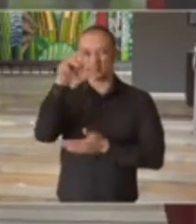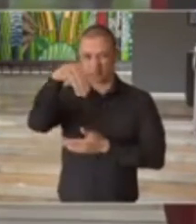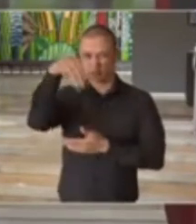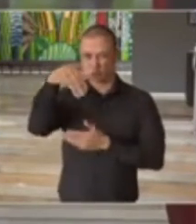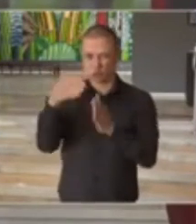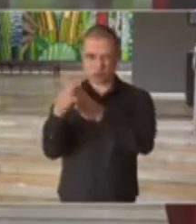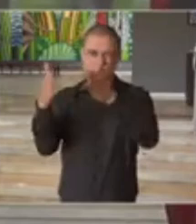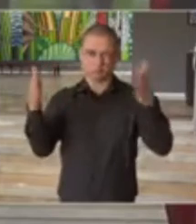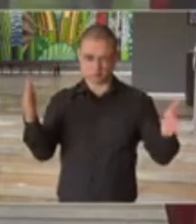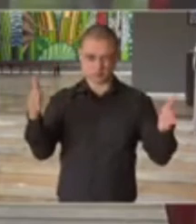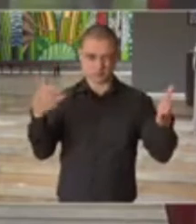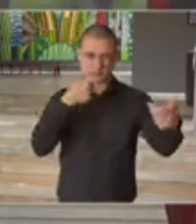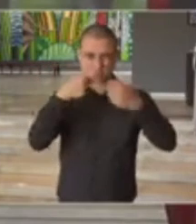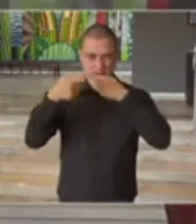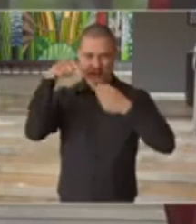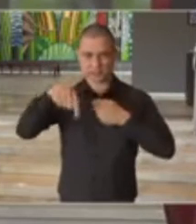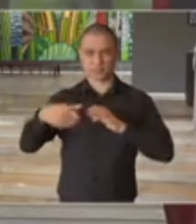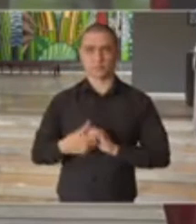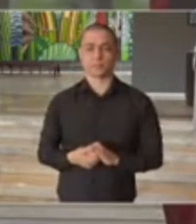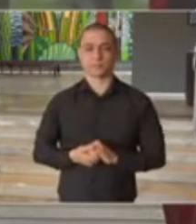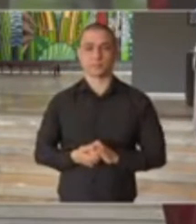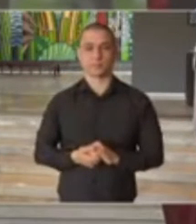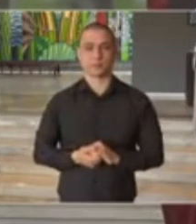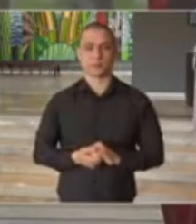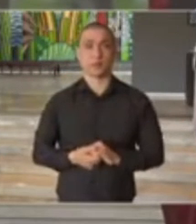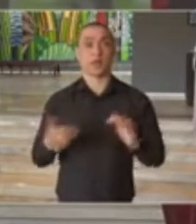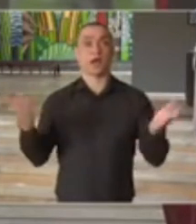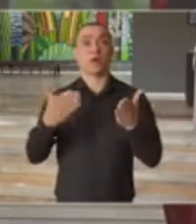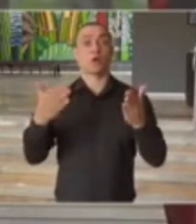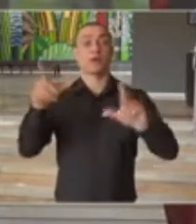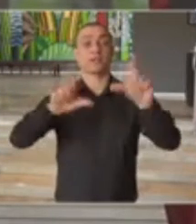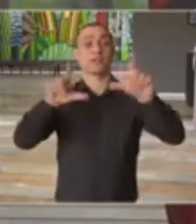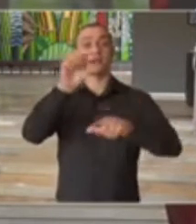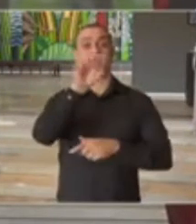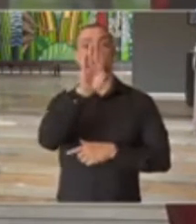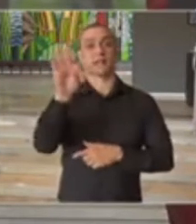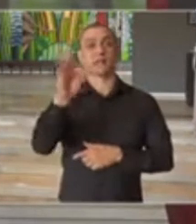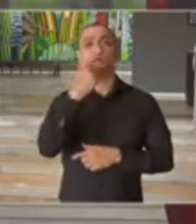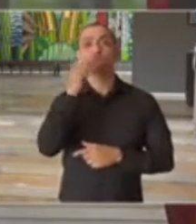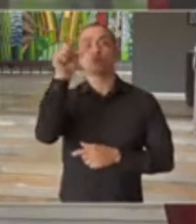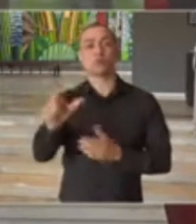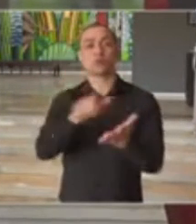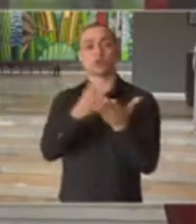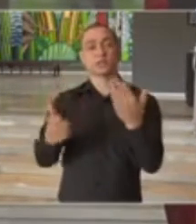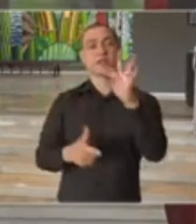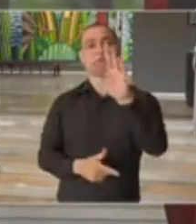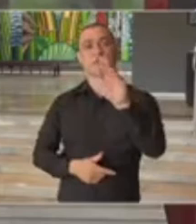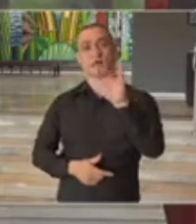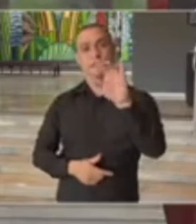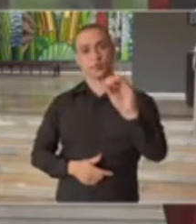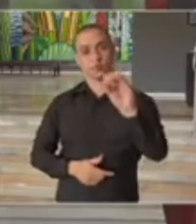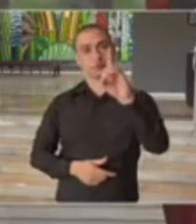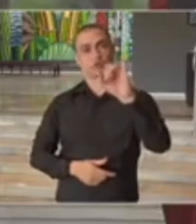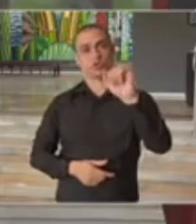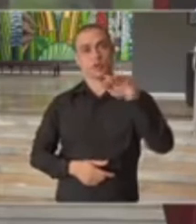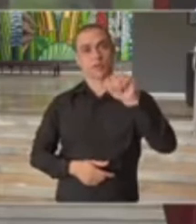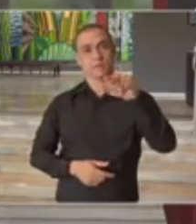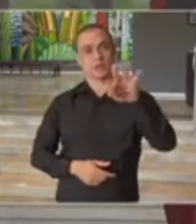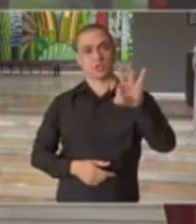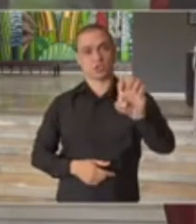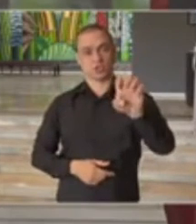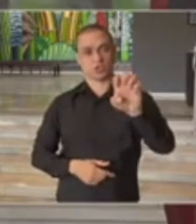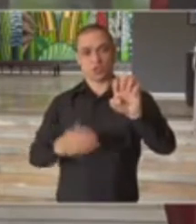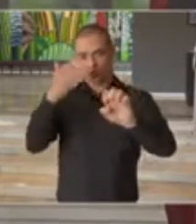aproximadamente de coletiva. Agora é a vez do SBT, com o jornalista Fábio Diamante. Fábio,